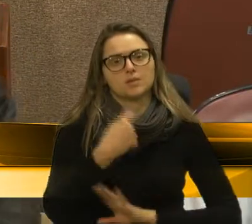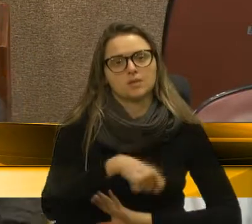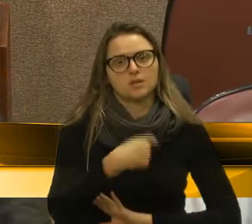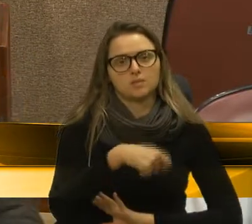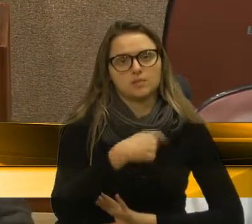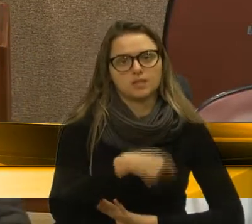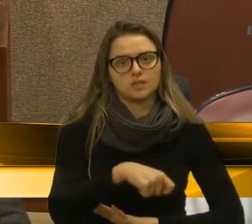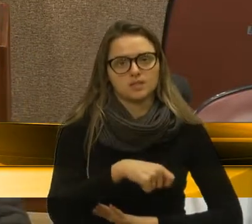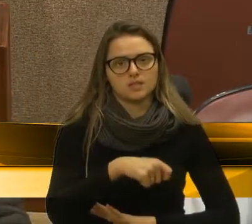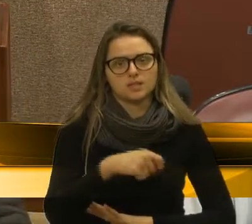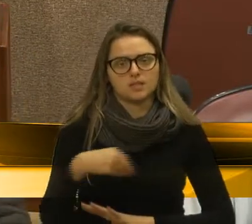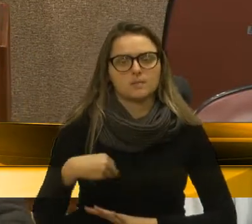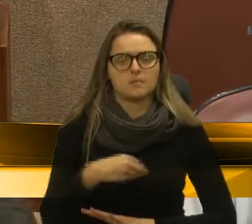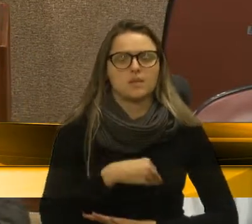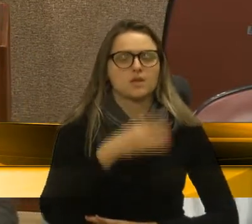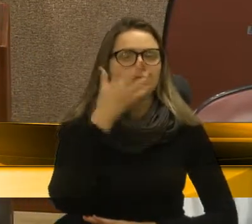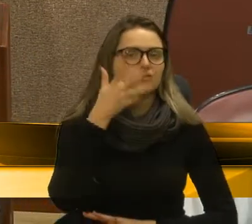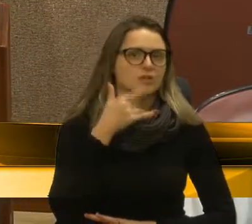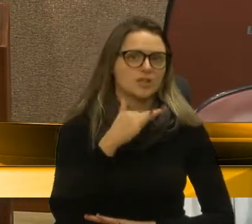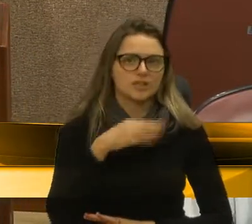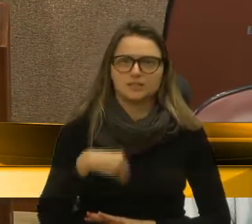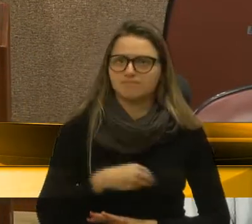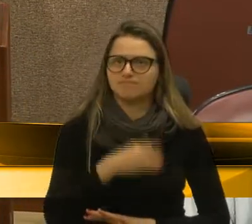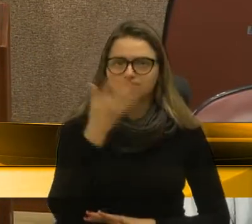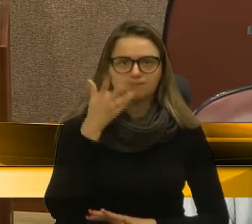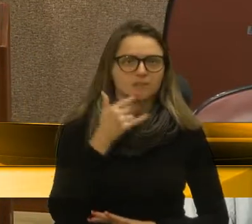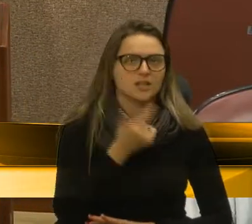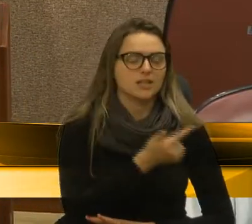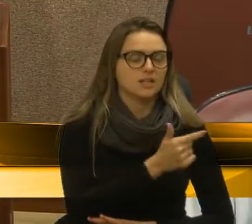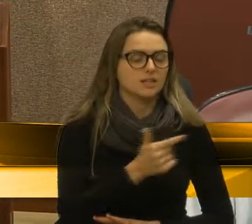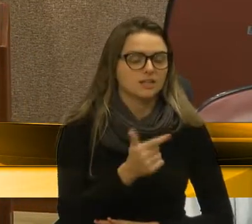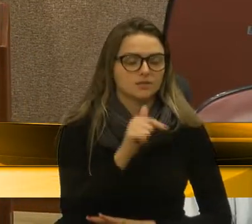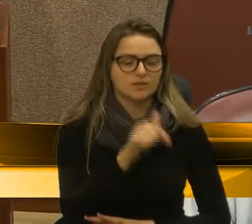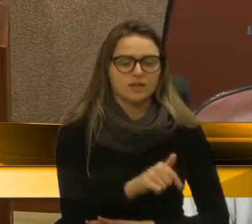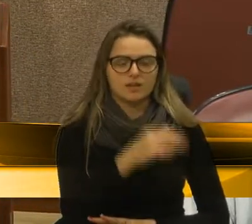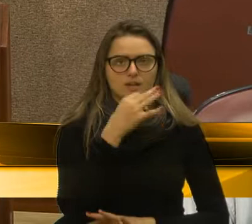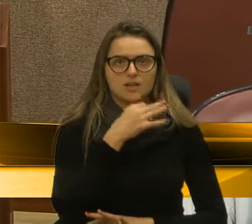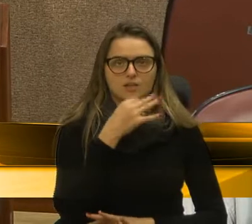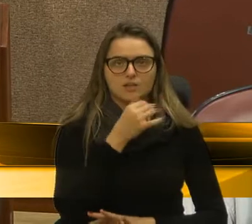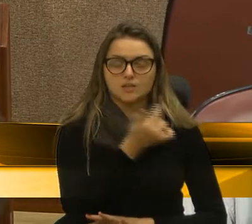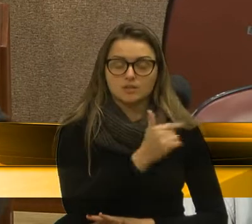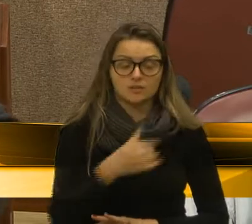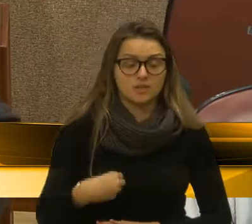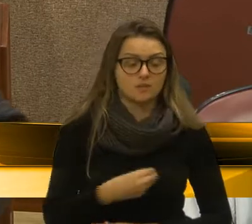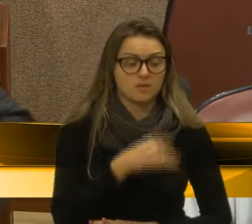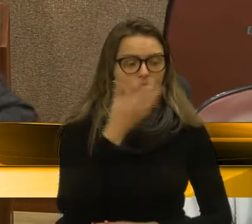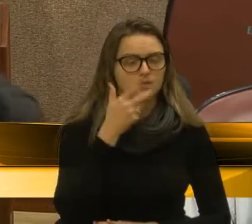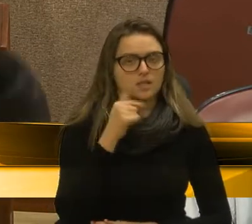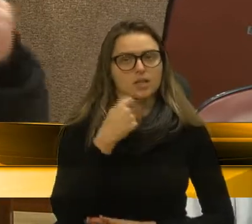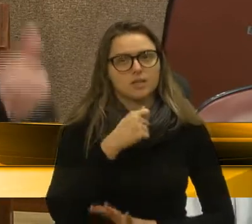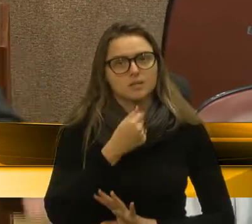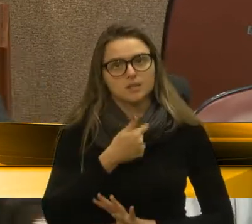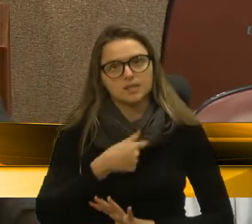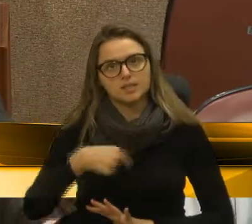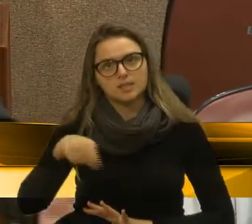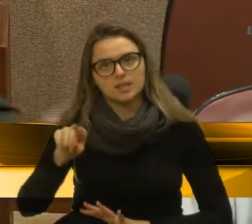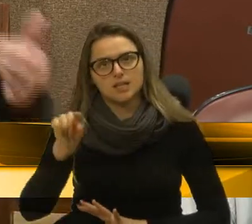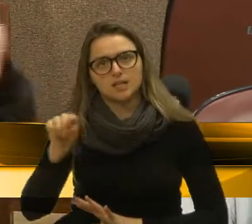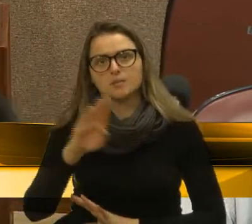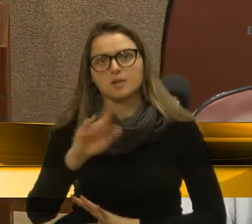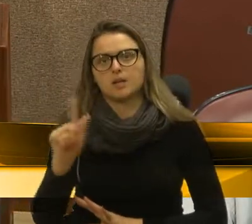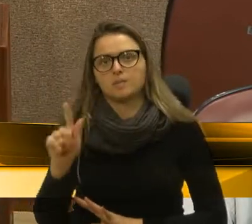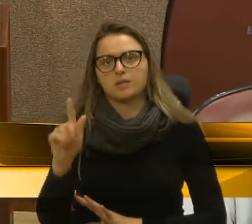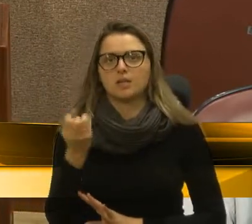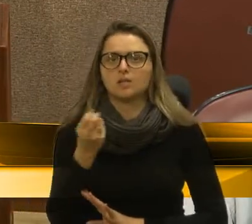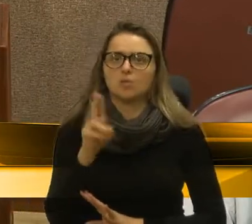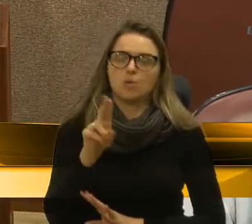pediatria, que infelizmente não têm acesso aqui em Caxias do Sul, têm que se deslocar a Bento Gonçalves ou